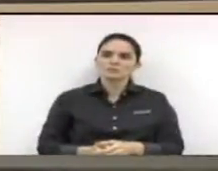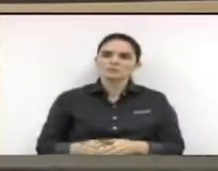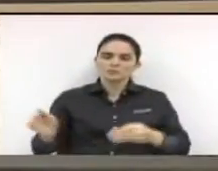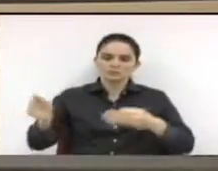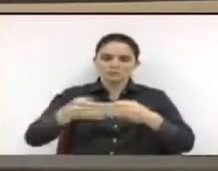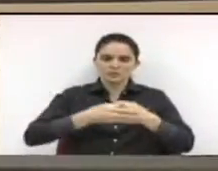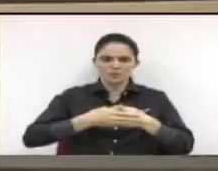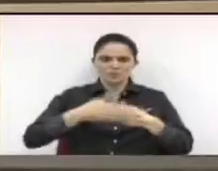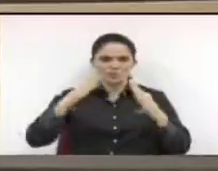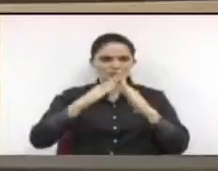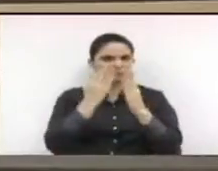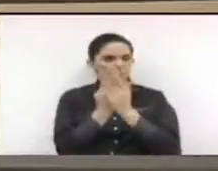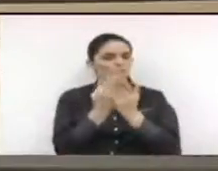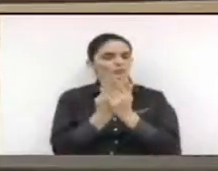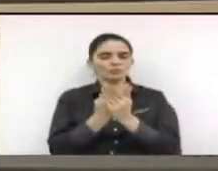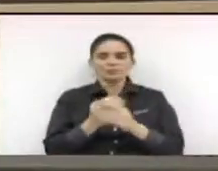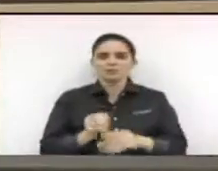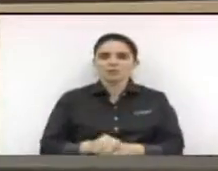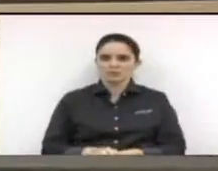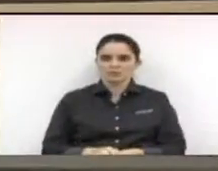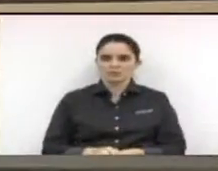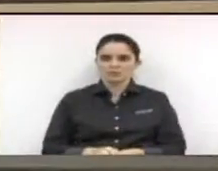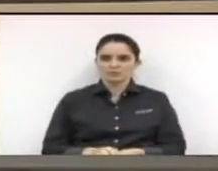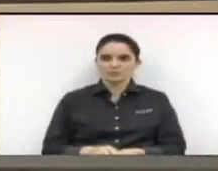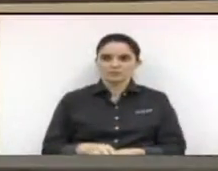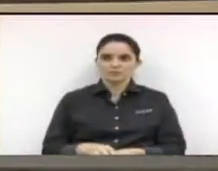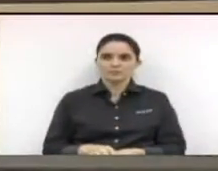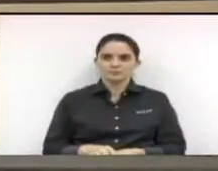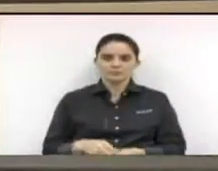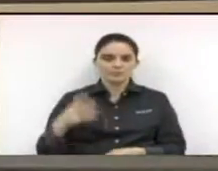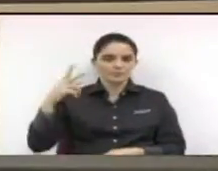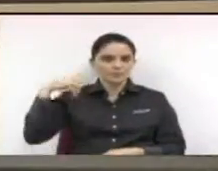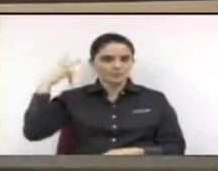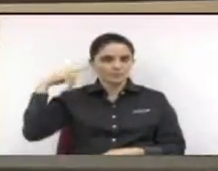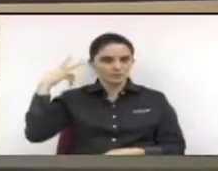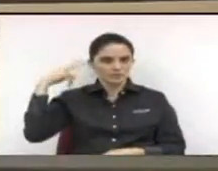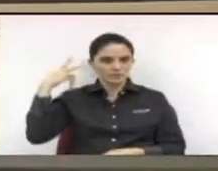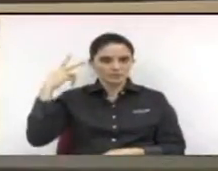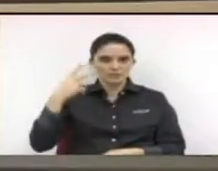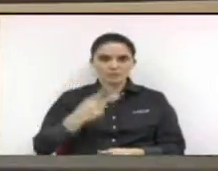no Estado de São Paulo. Mas o senhor tem a palavra. Por favor, tem cinco minutos.